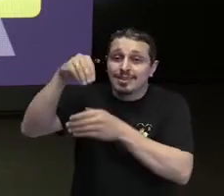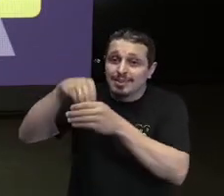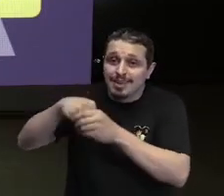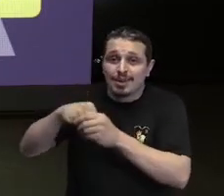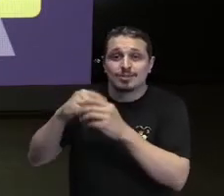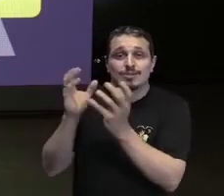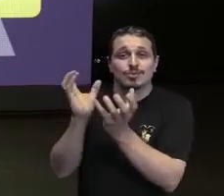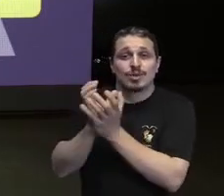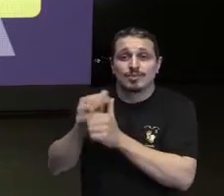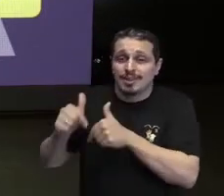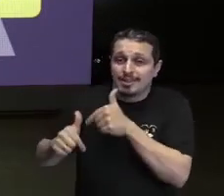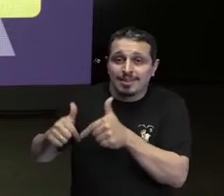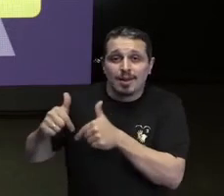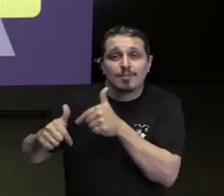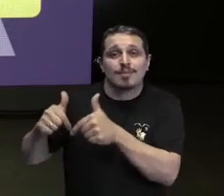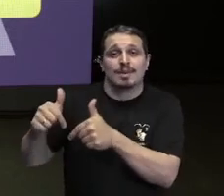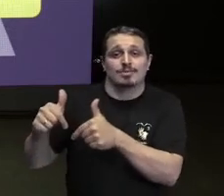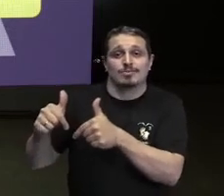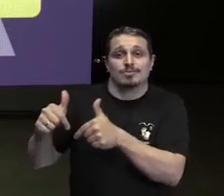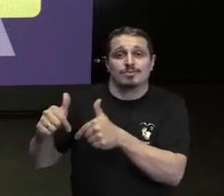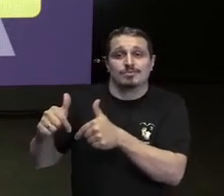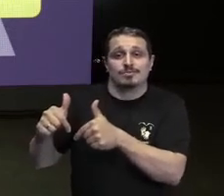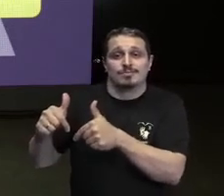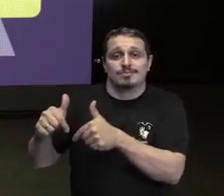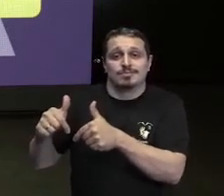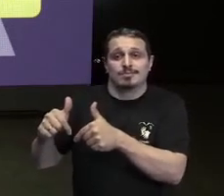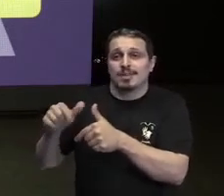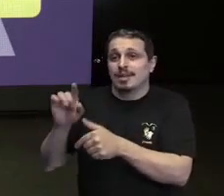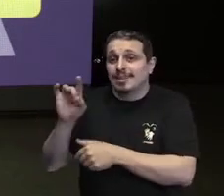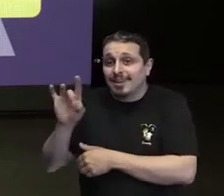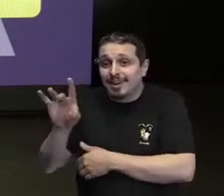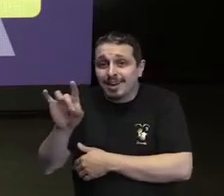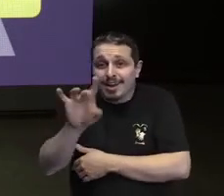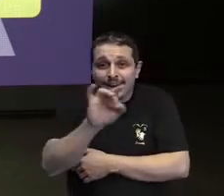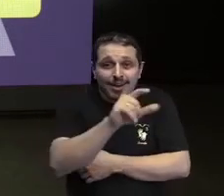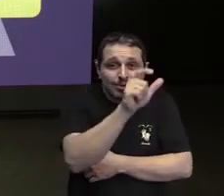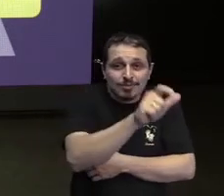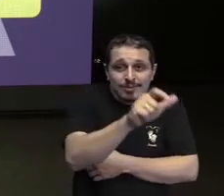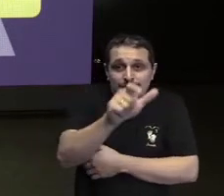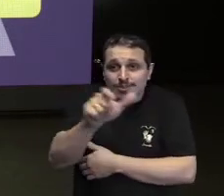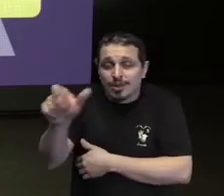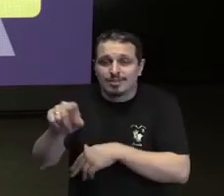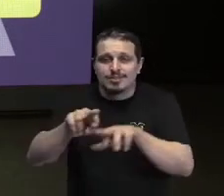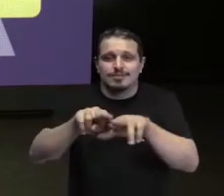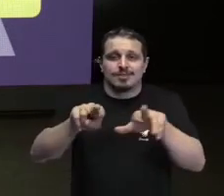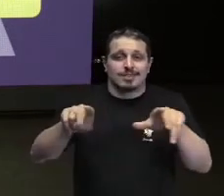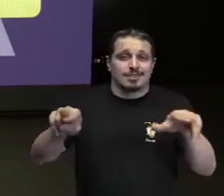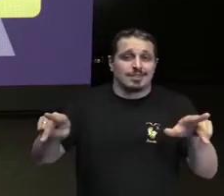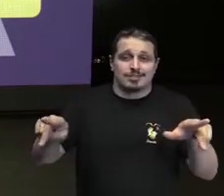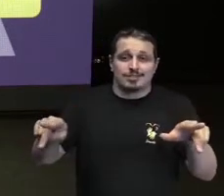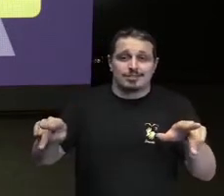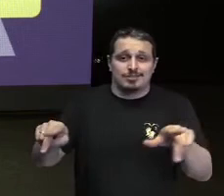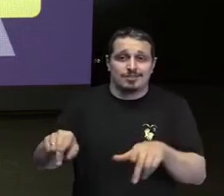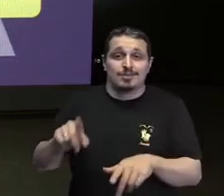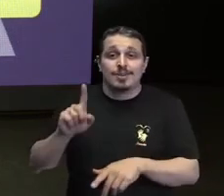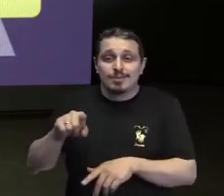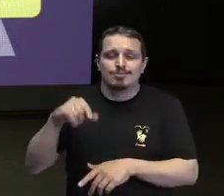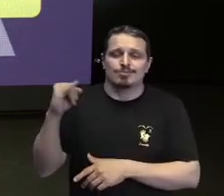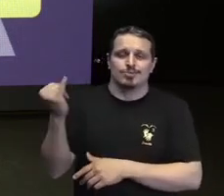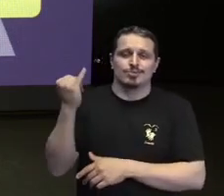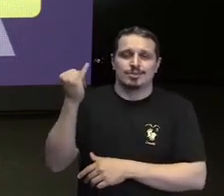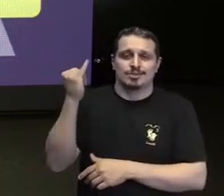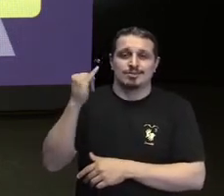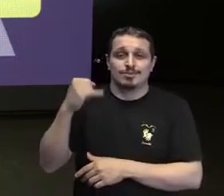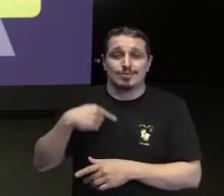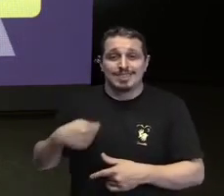os times dentro de uma empresa também são. Nem todo mundo é igual então é super importante que a gente garanta